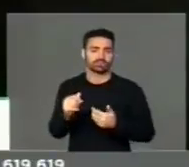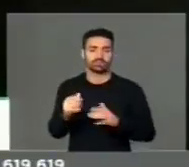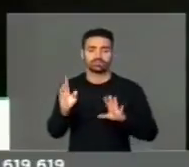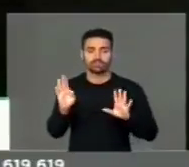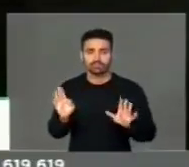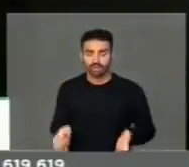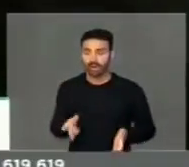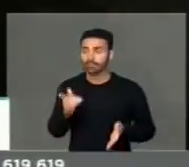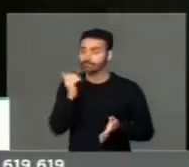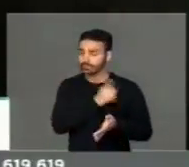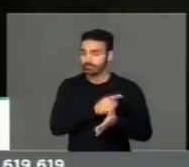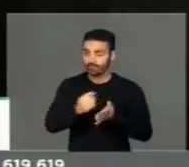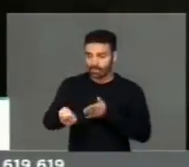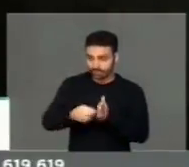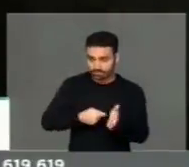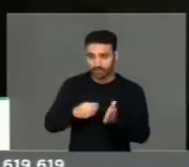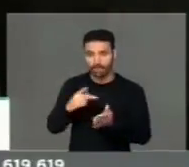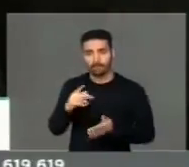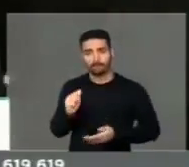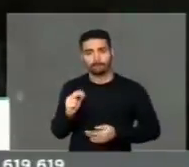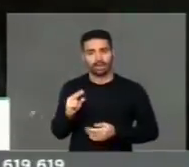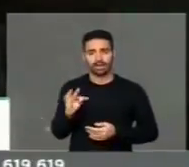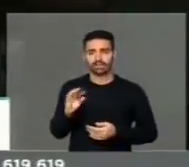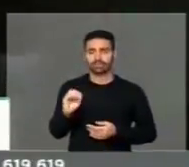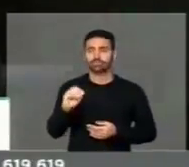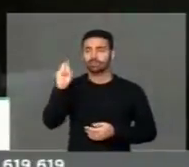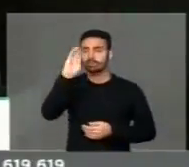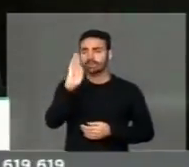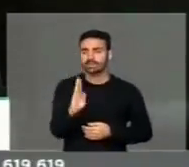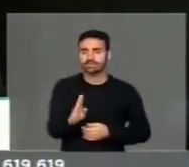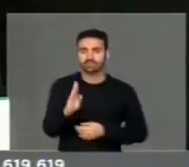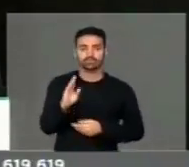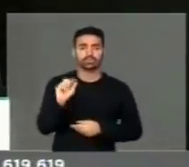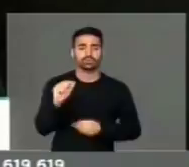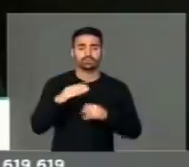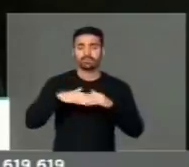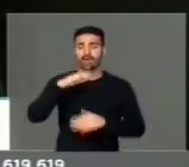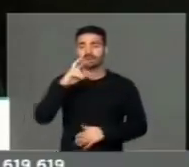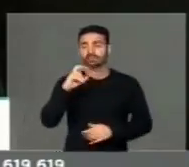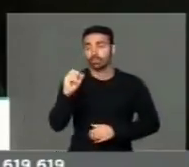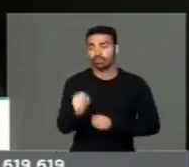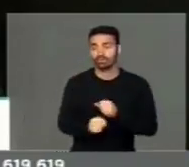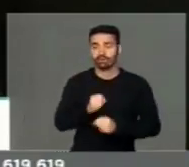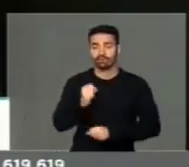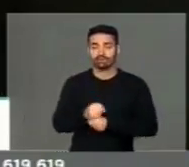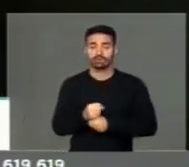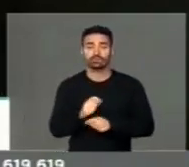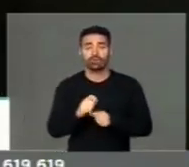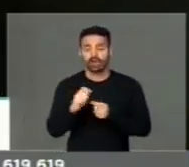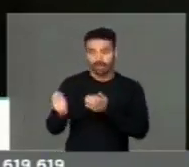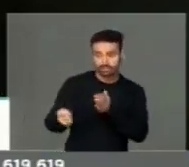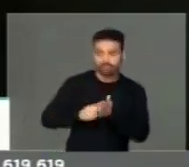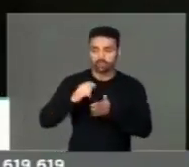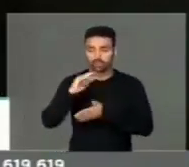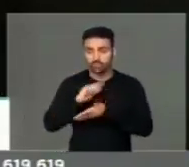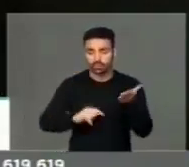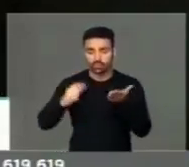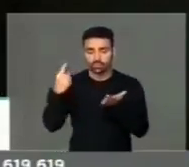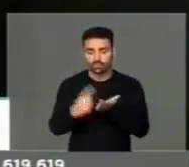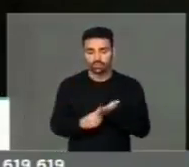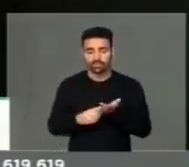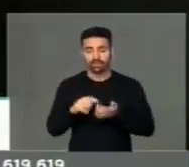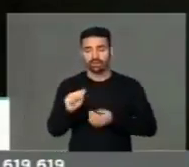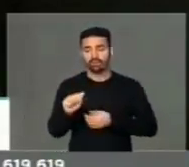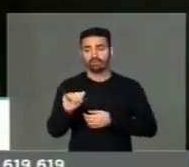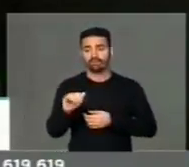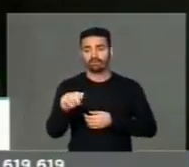de ratificar um pacto, onde o Brasil há mais de 50 anos teria assinado este pacto, chamado Pacto